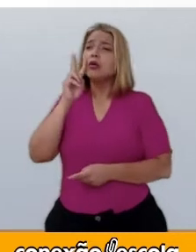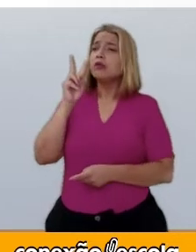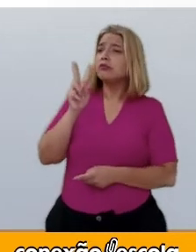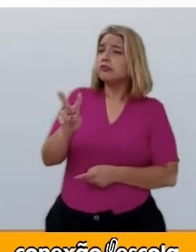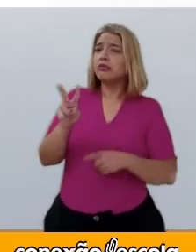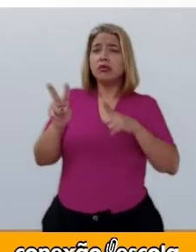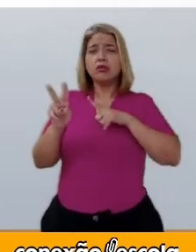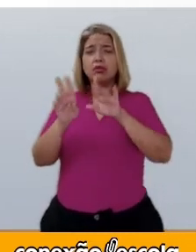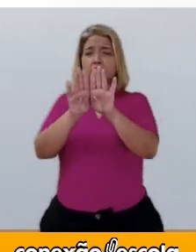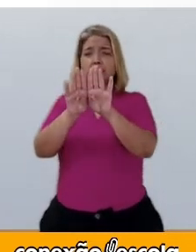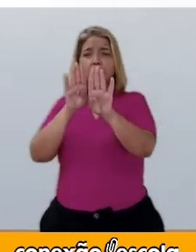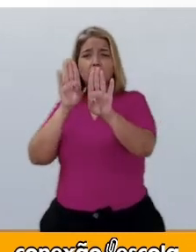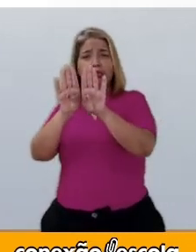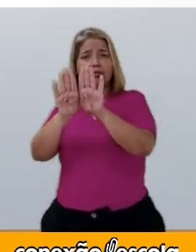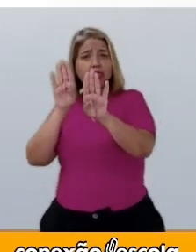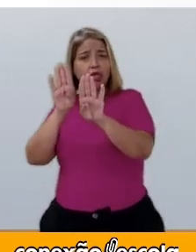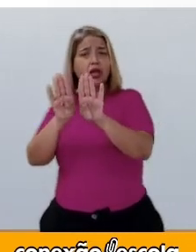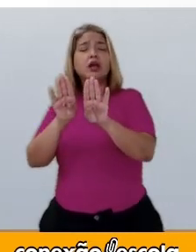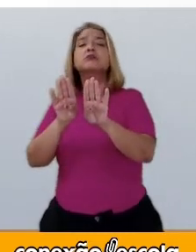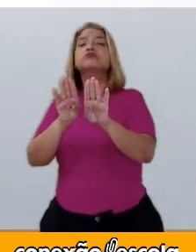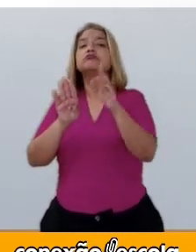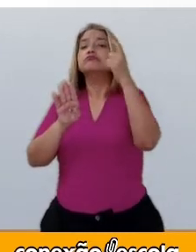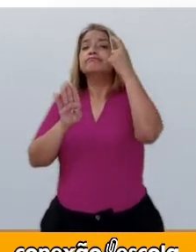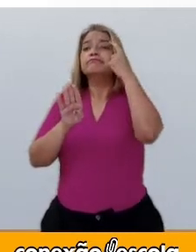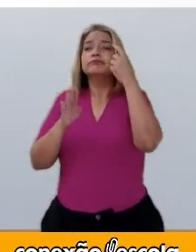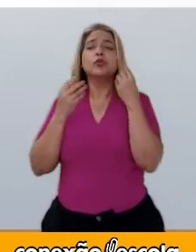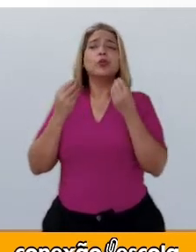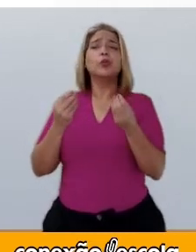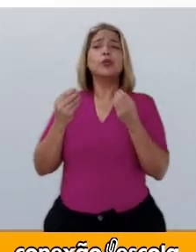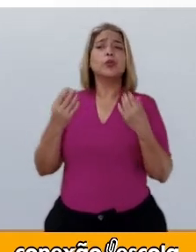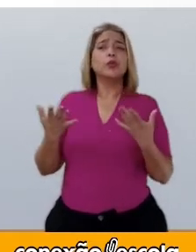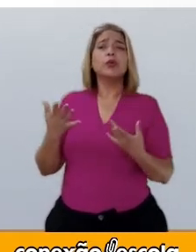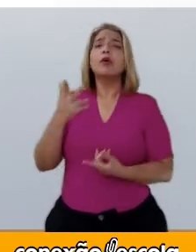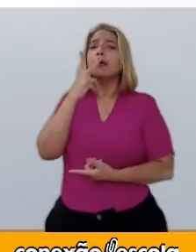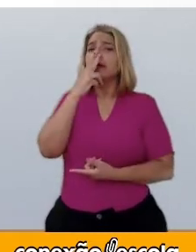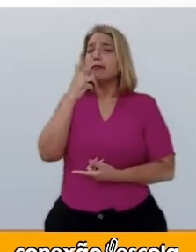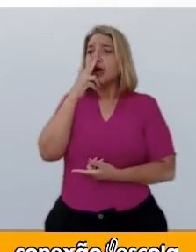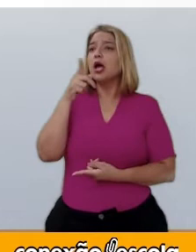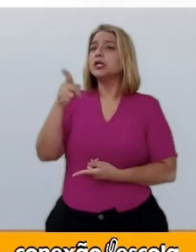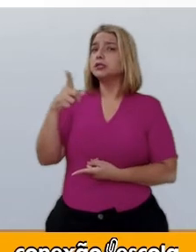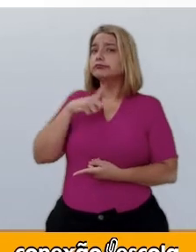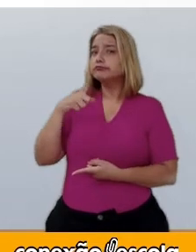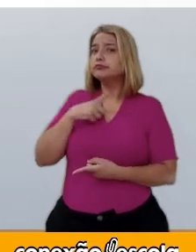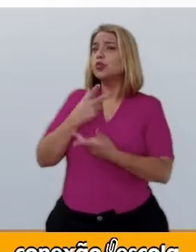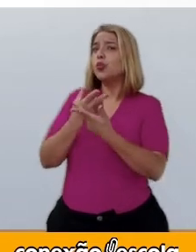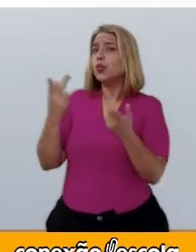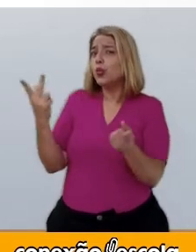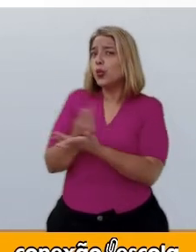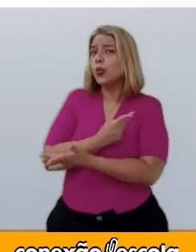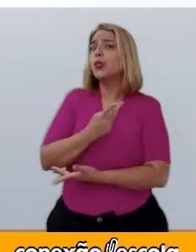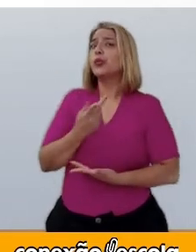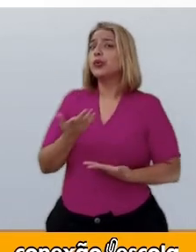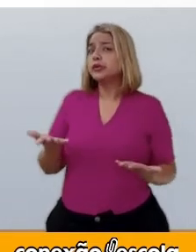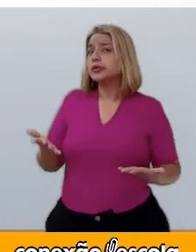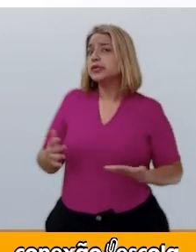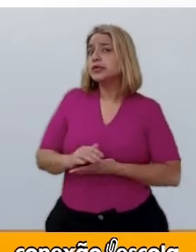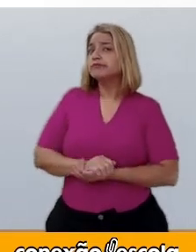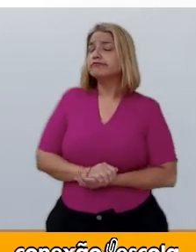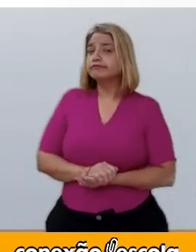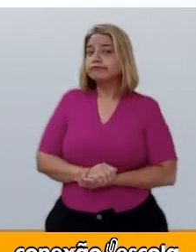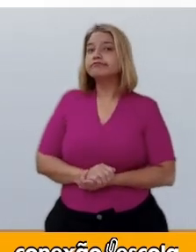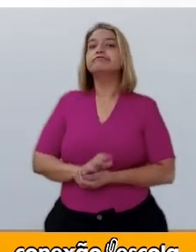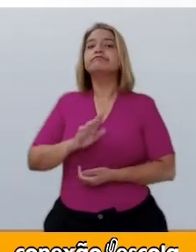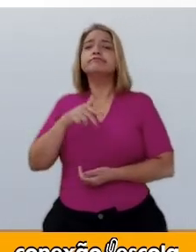estava aberta e pensou. Há algo de errado por aqui. Ela